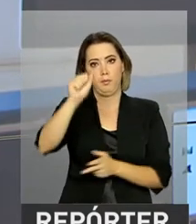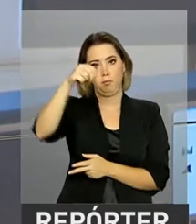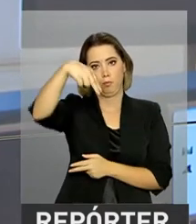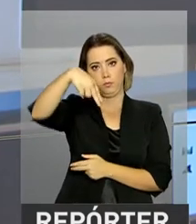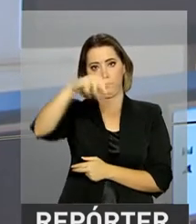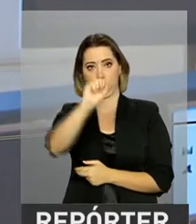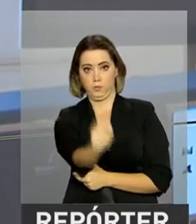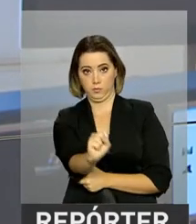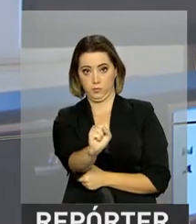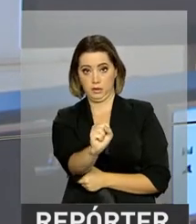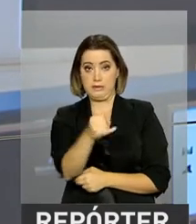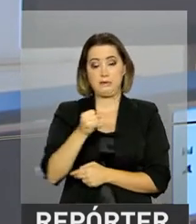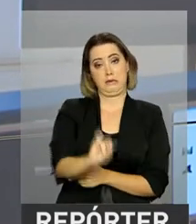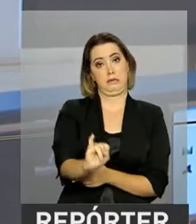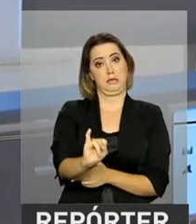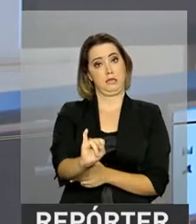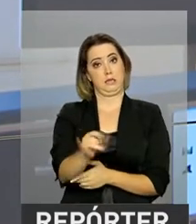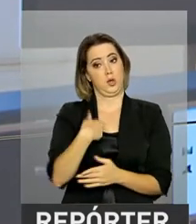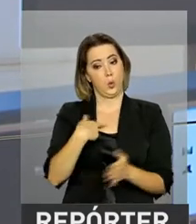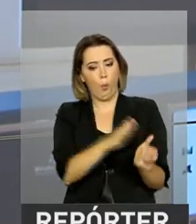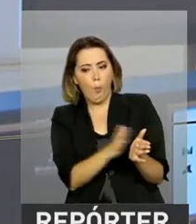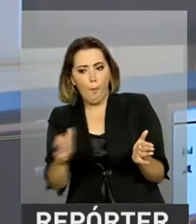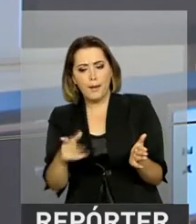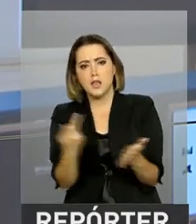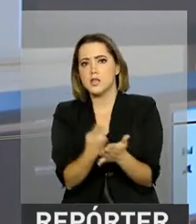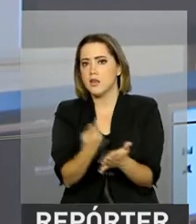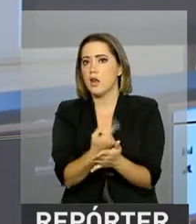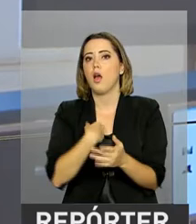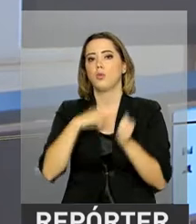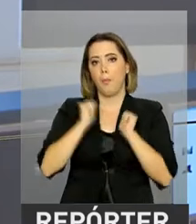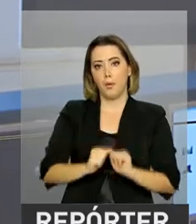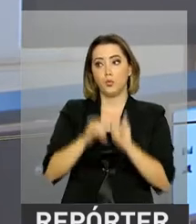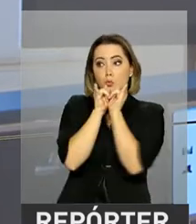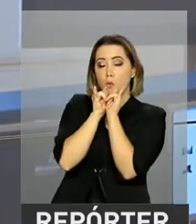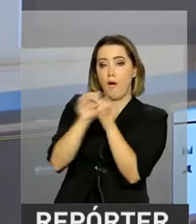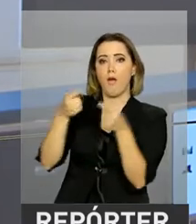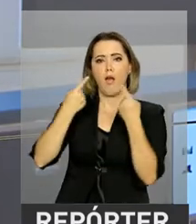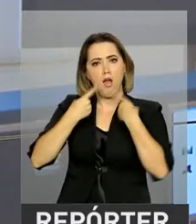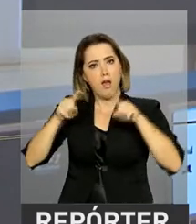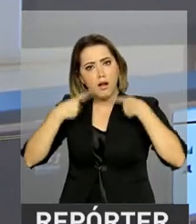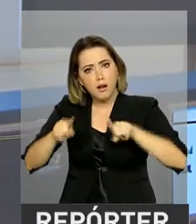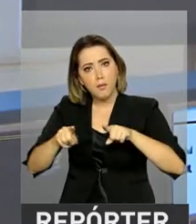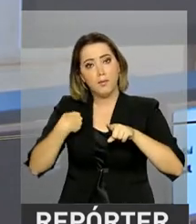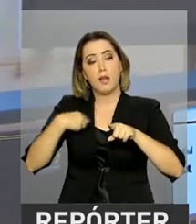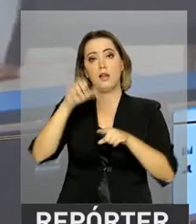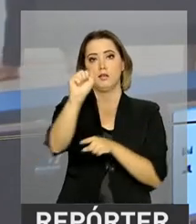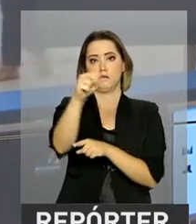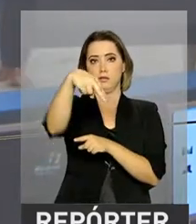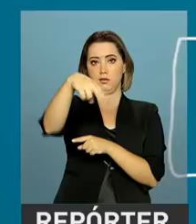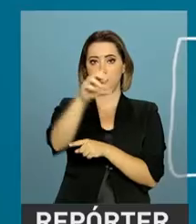E o descumprimento pode ser denunciado à ANS. Conheça então esses prazos.